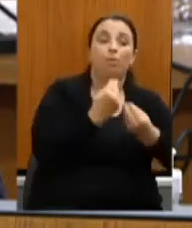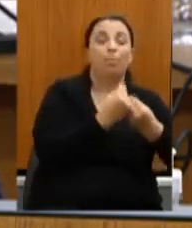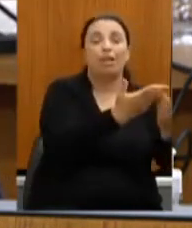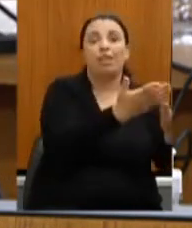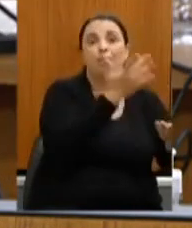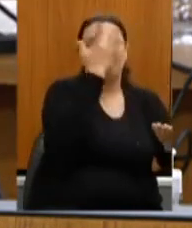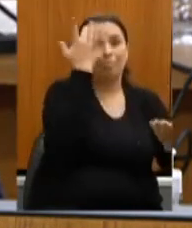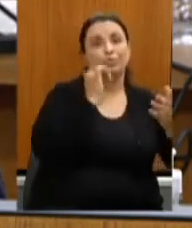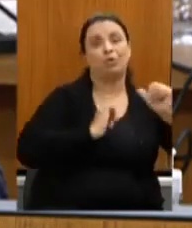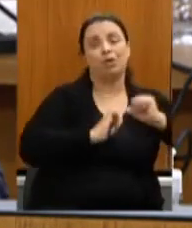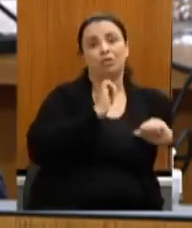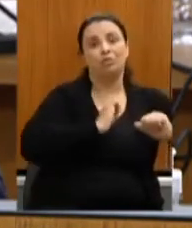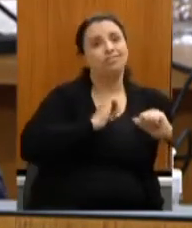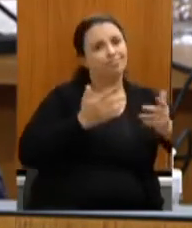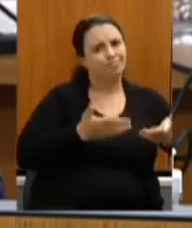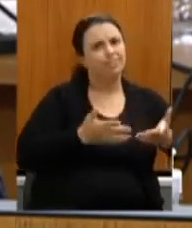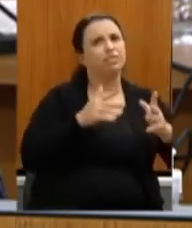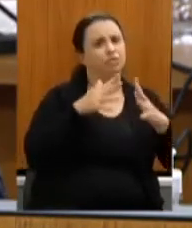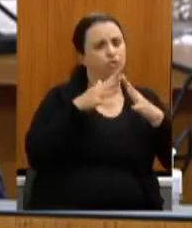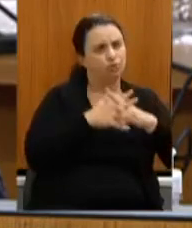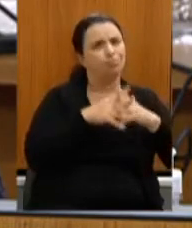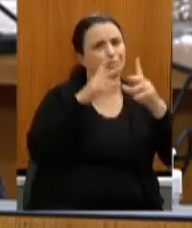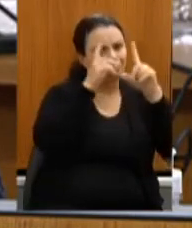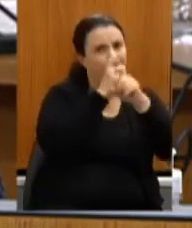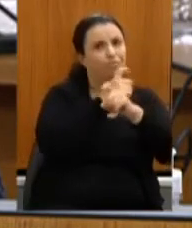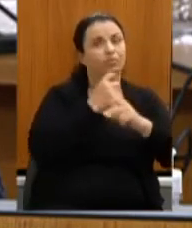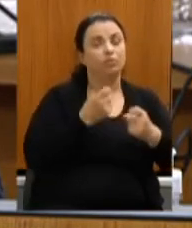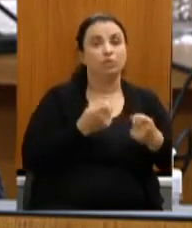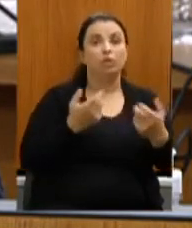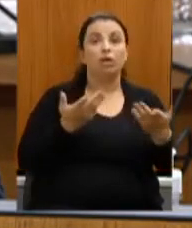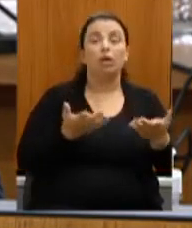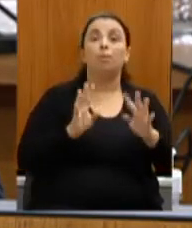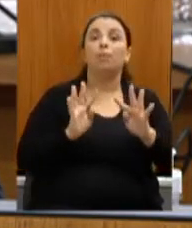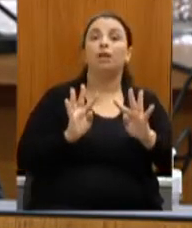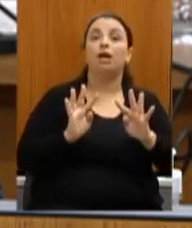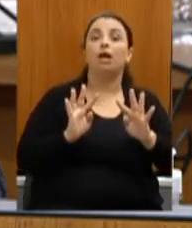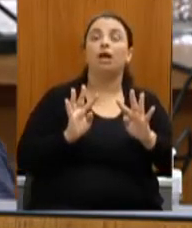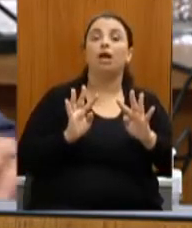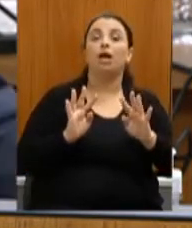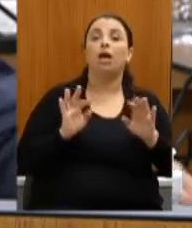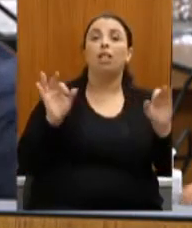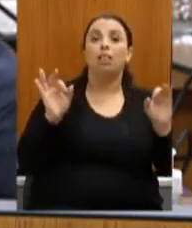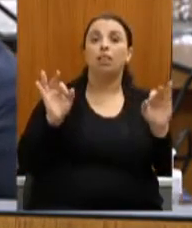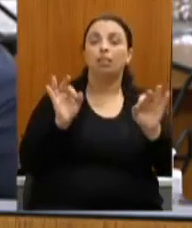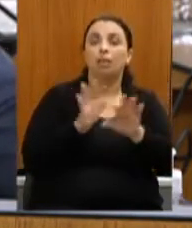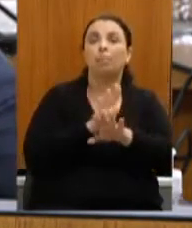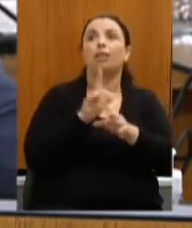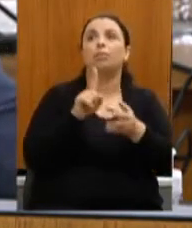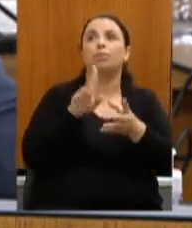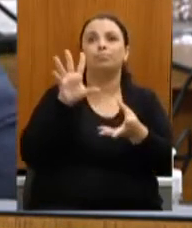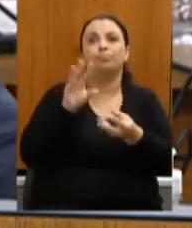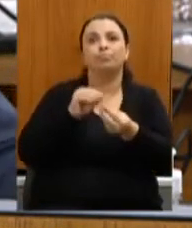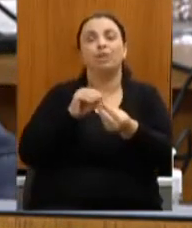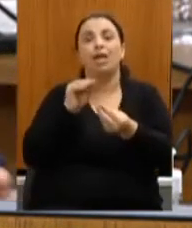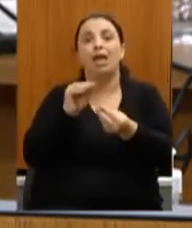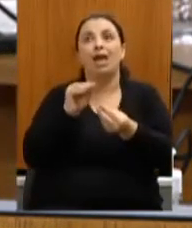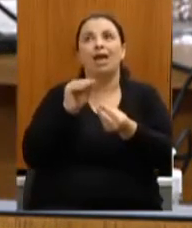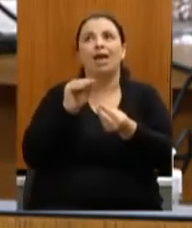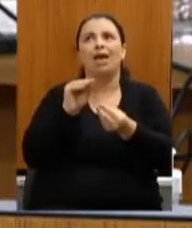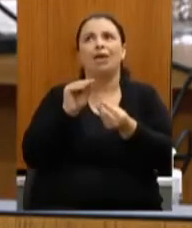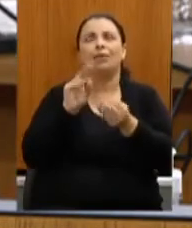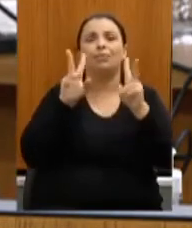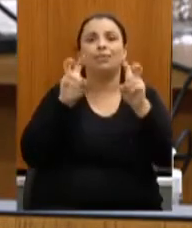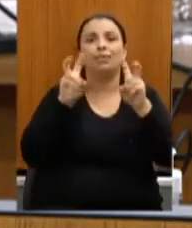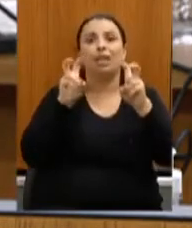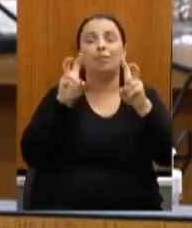é difícil isso e para terminar a relação da gastronomia também secretário em relação ao